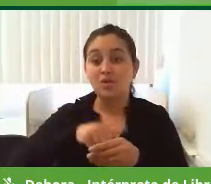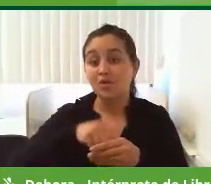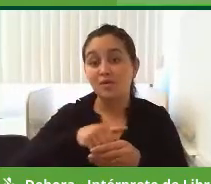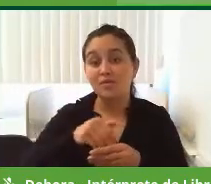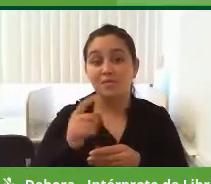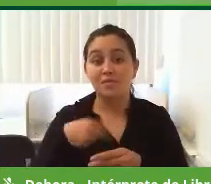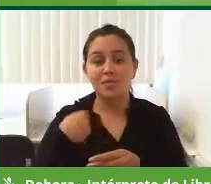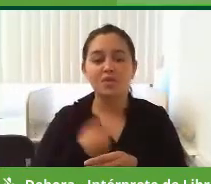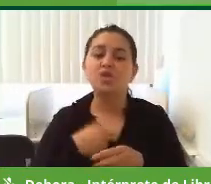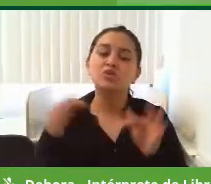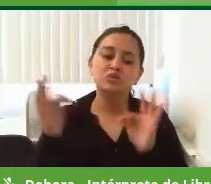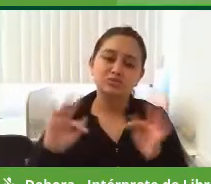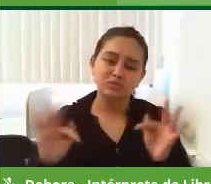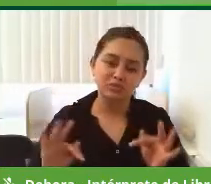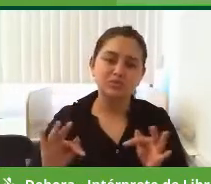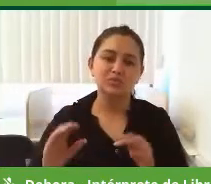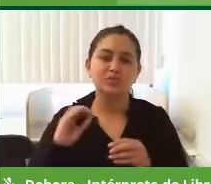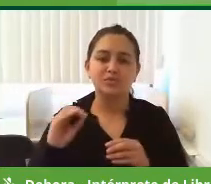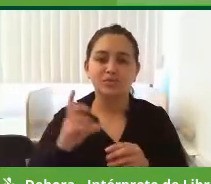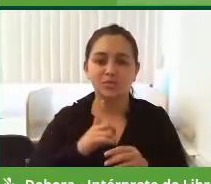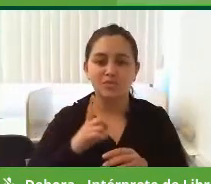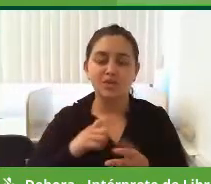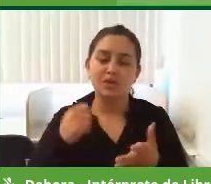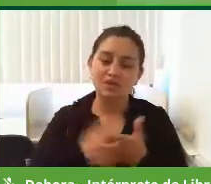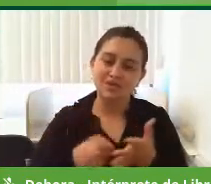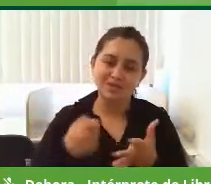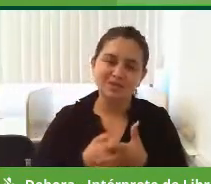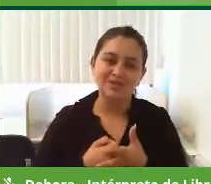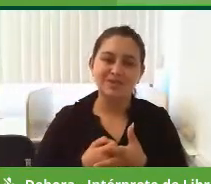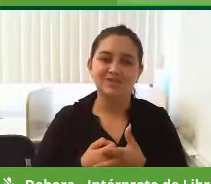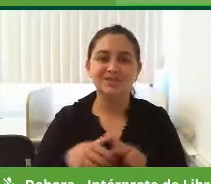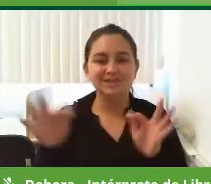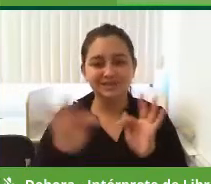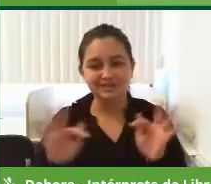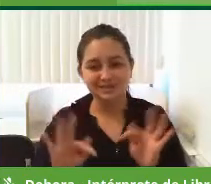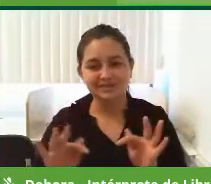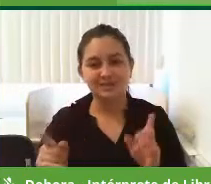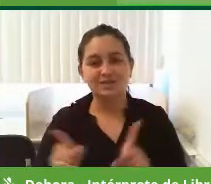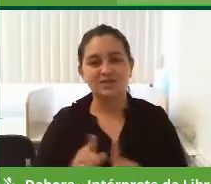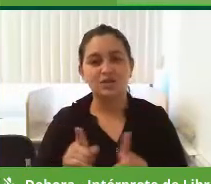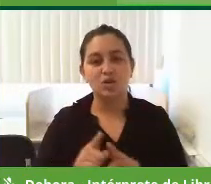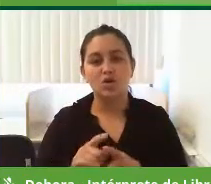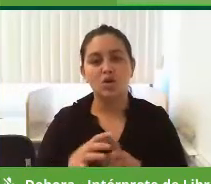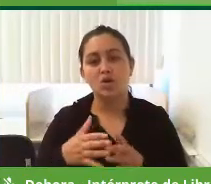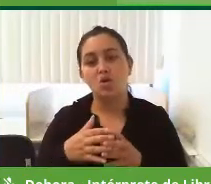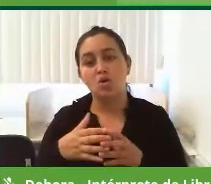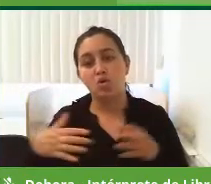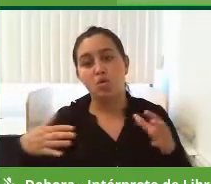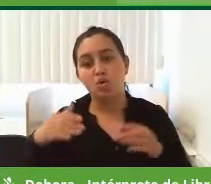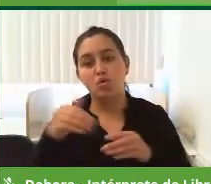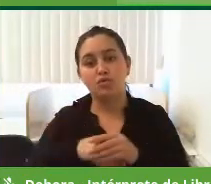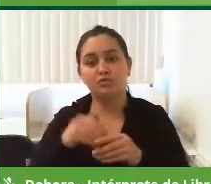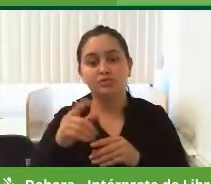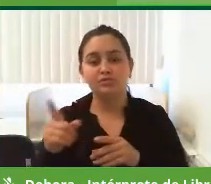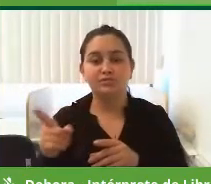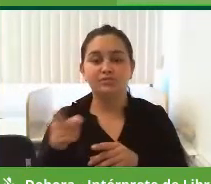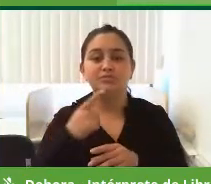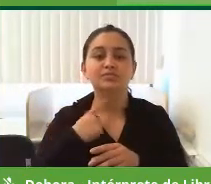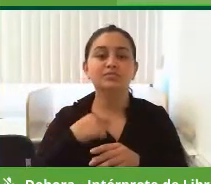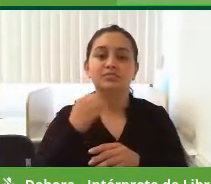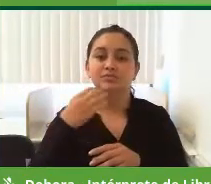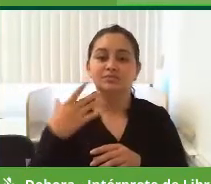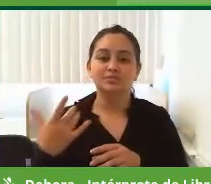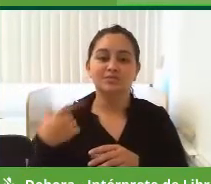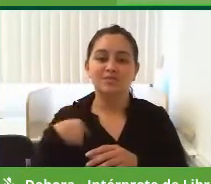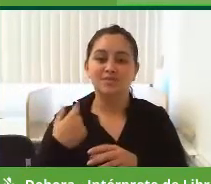estamos contentes com o que aconteceu e vamos disputar com condições plenas de fazer uma grande eleição, tomara que seja bem democrática, é o que nós estamos